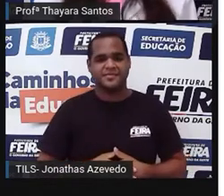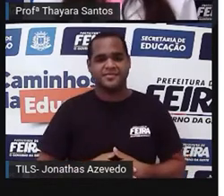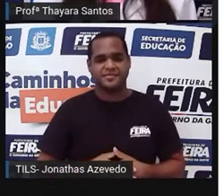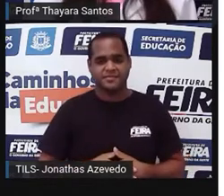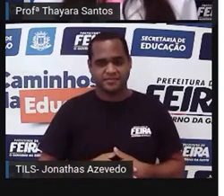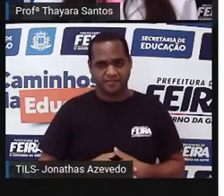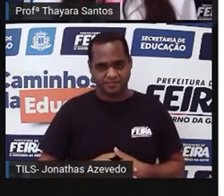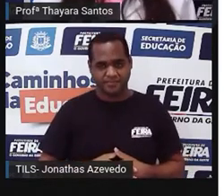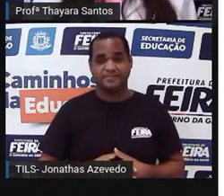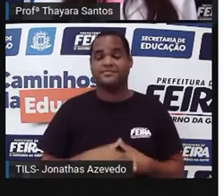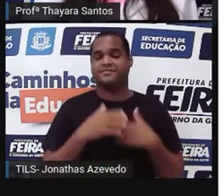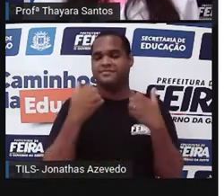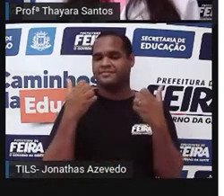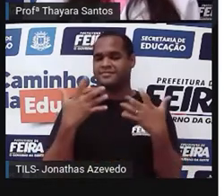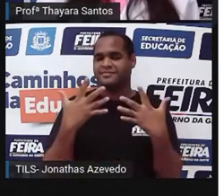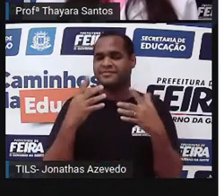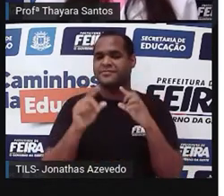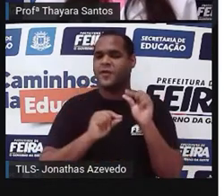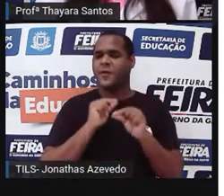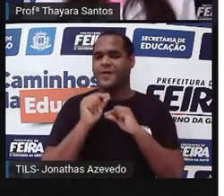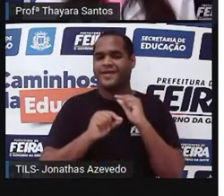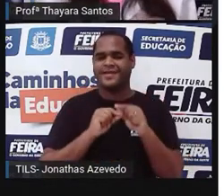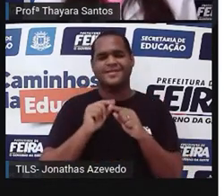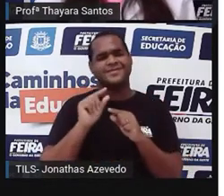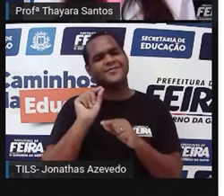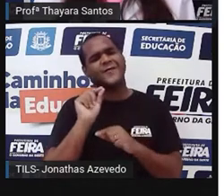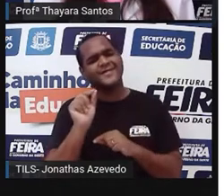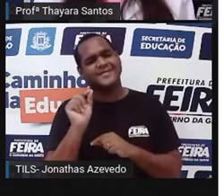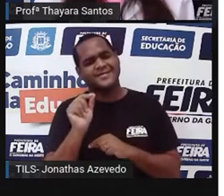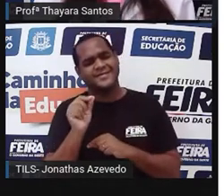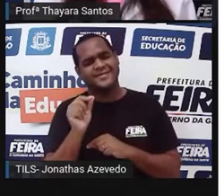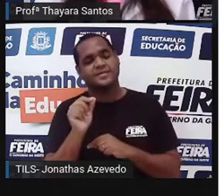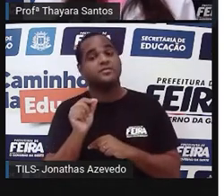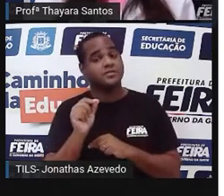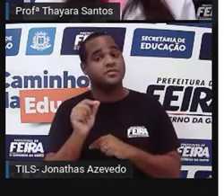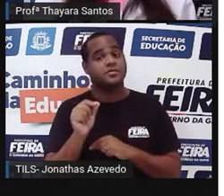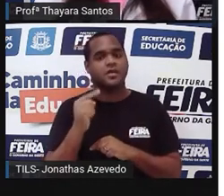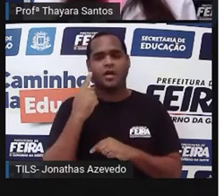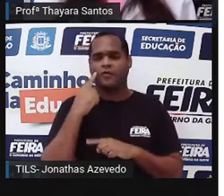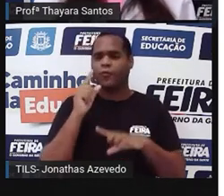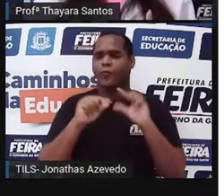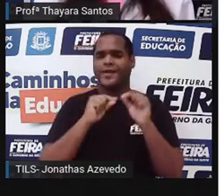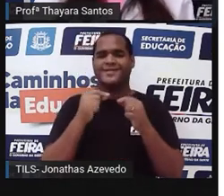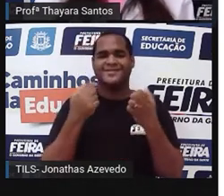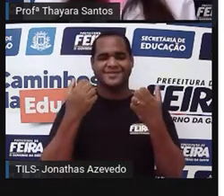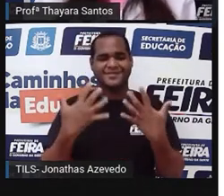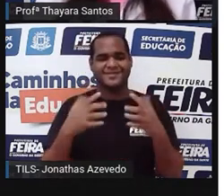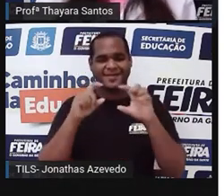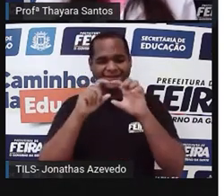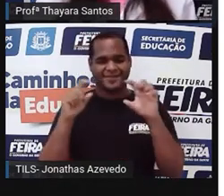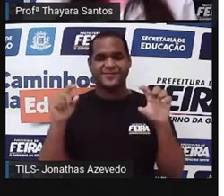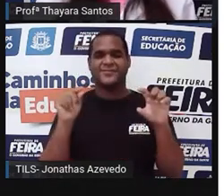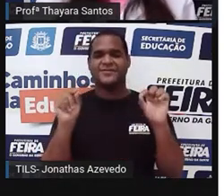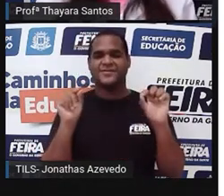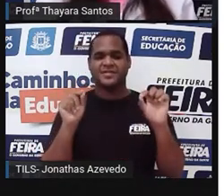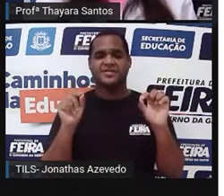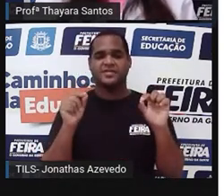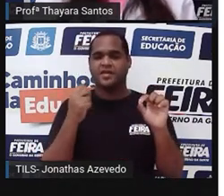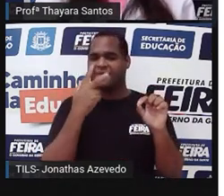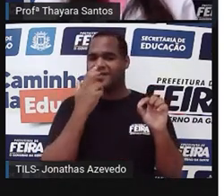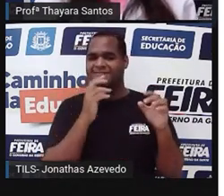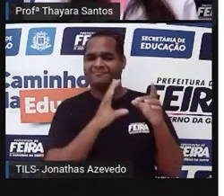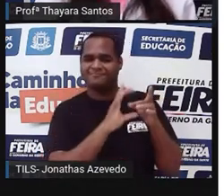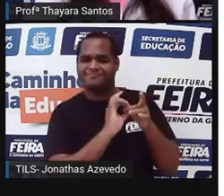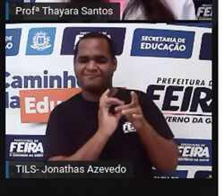Vamos agora entender o que é o Lamarckismo. que é isso? Então, o Lamarckismo é uma corrente, né? A gente chama de